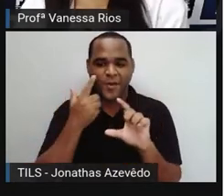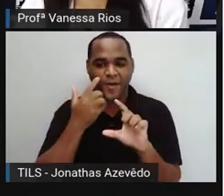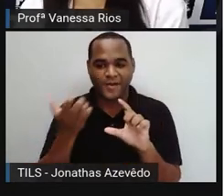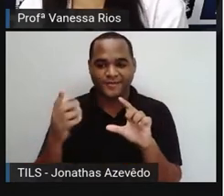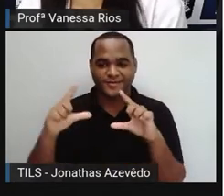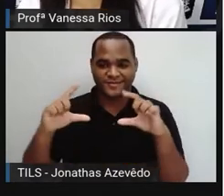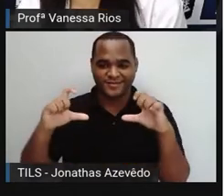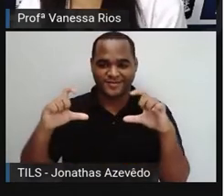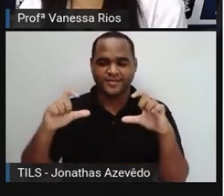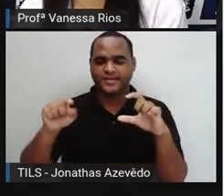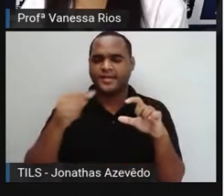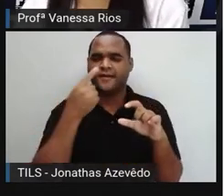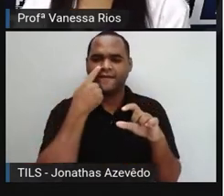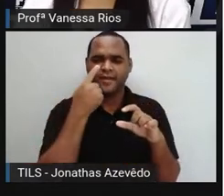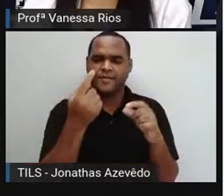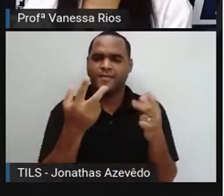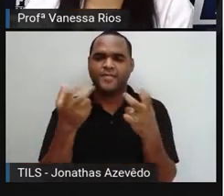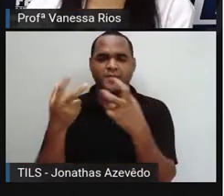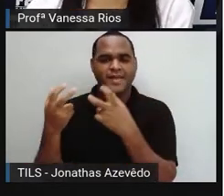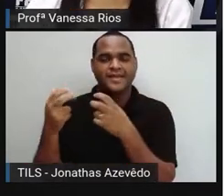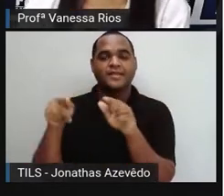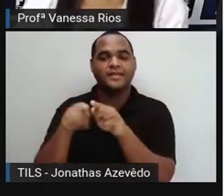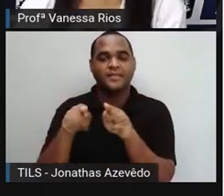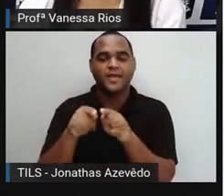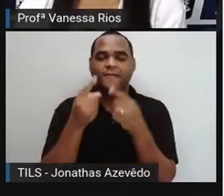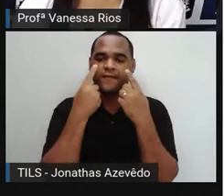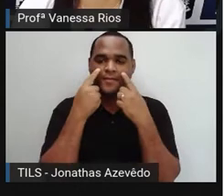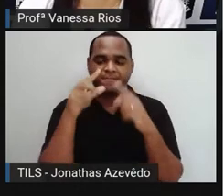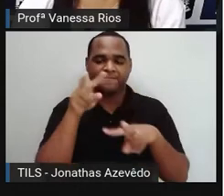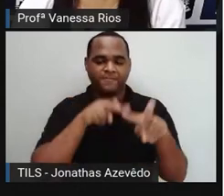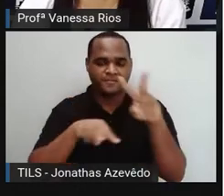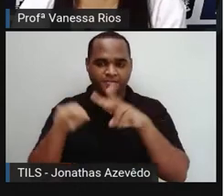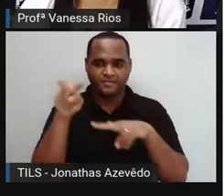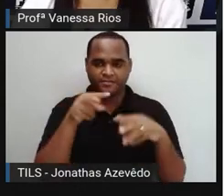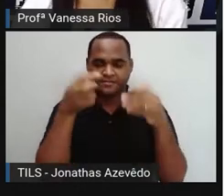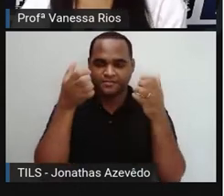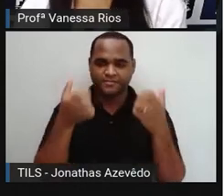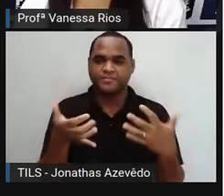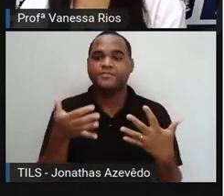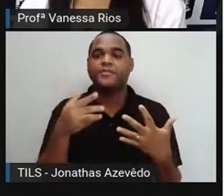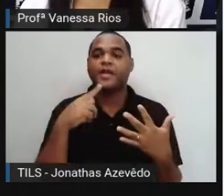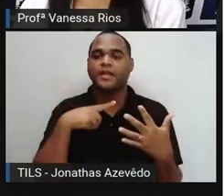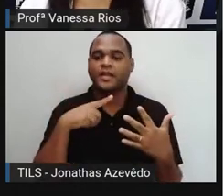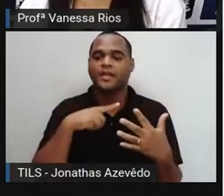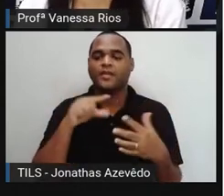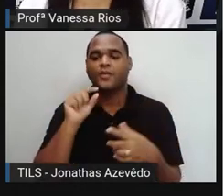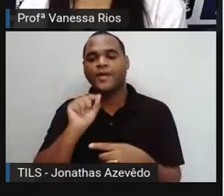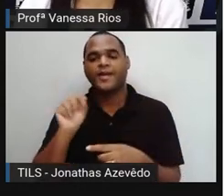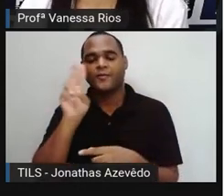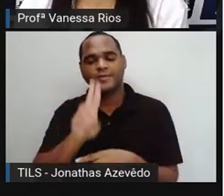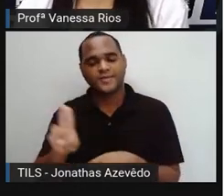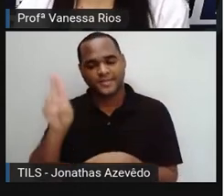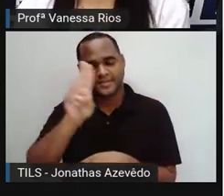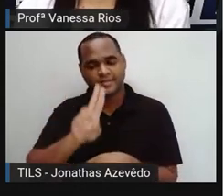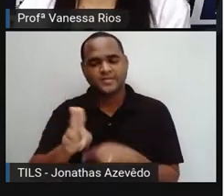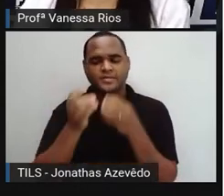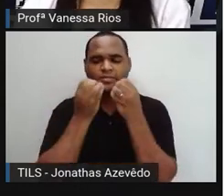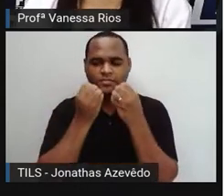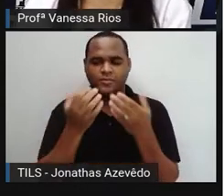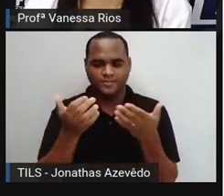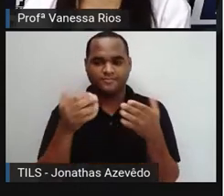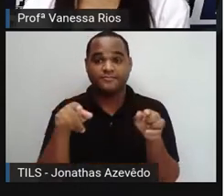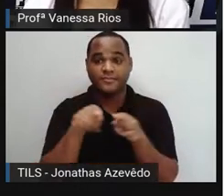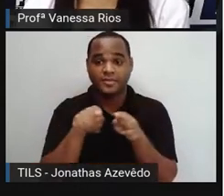e a gente já percebendo e observando esse instrumento aí sendo utilizado. A gente também aí já